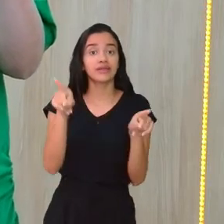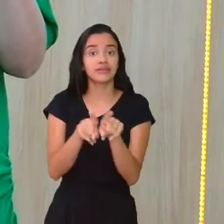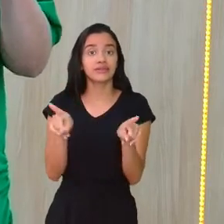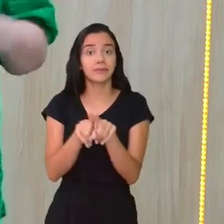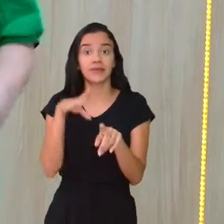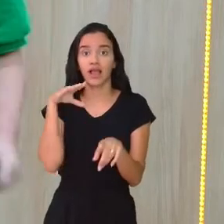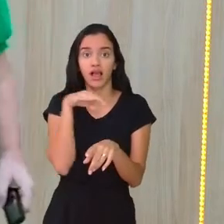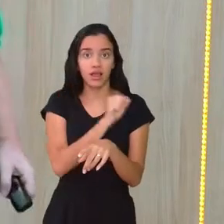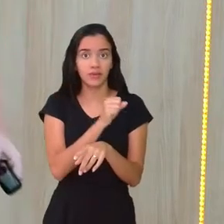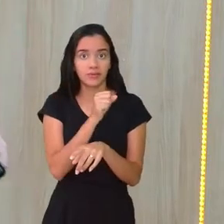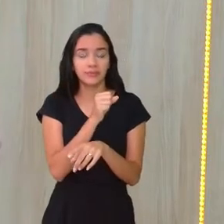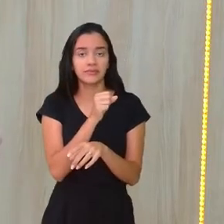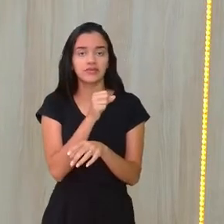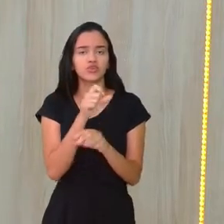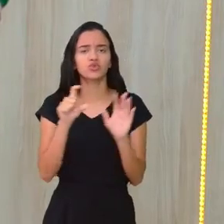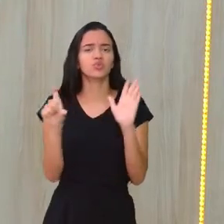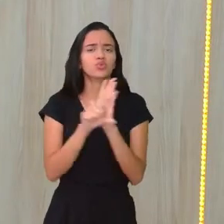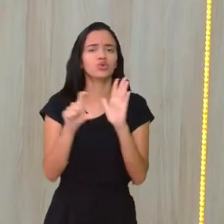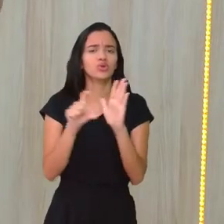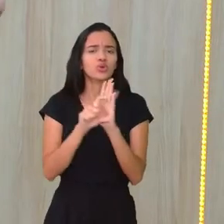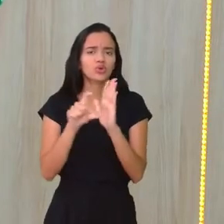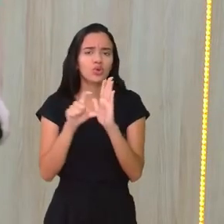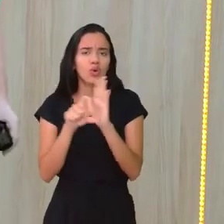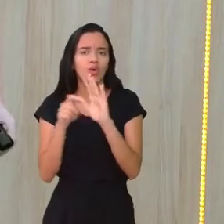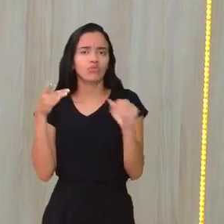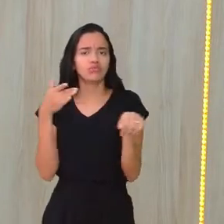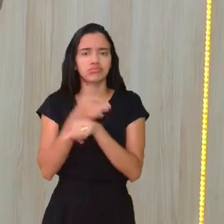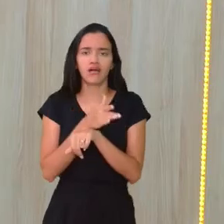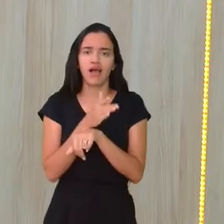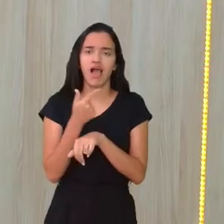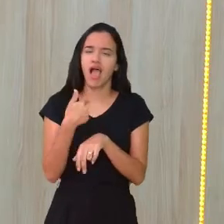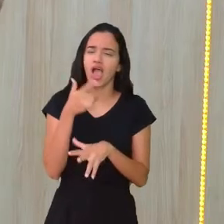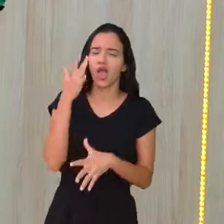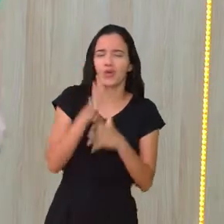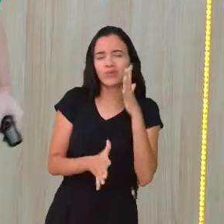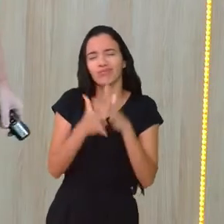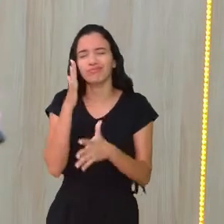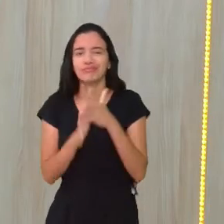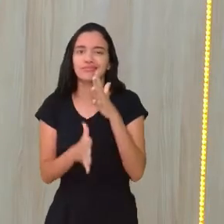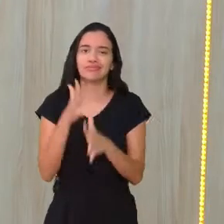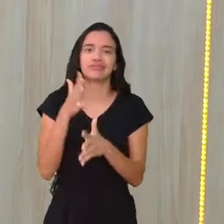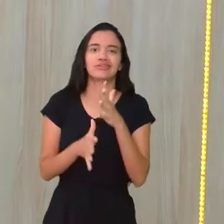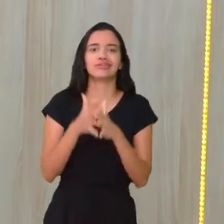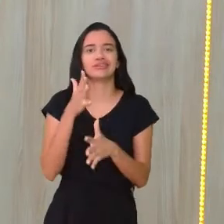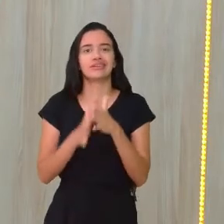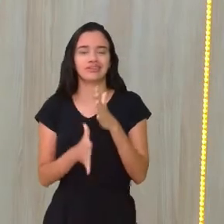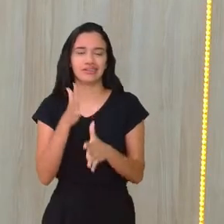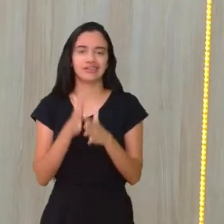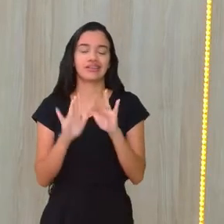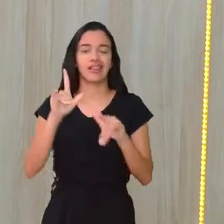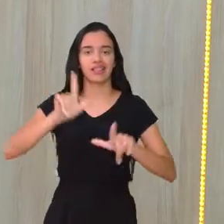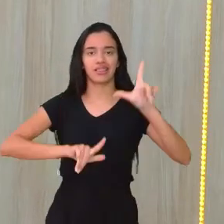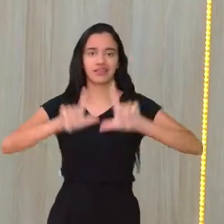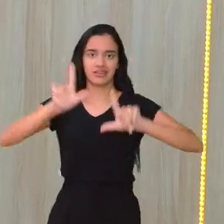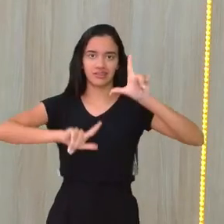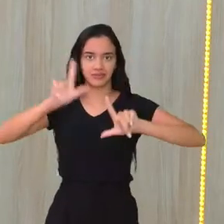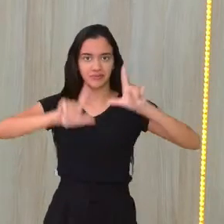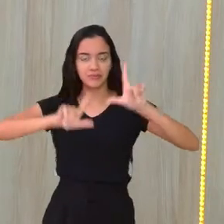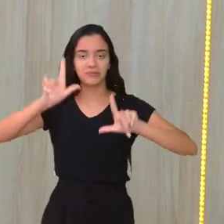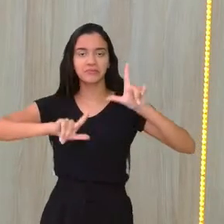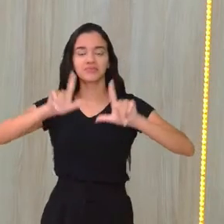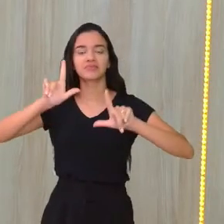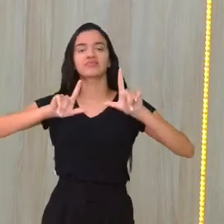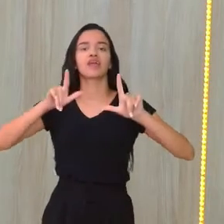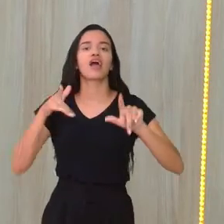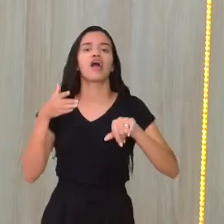rápidos nesse QR Code, de pegar, como eu, que eu sou meio atrapalhadinha para pegar o QR Code na televisão, vai